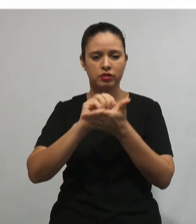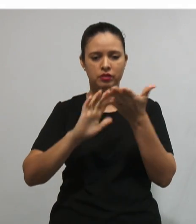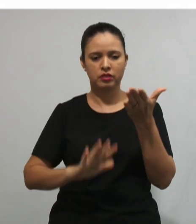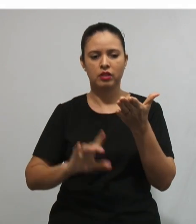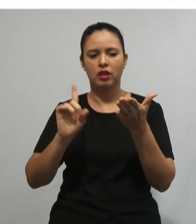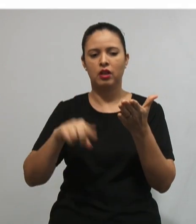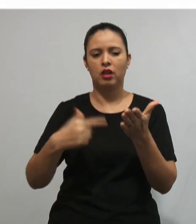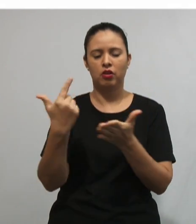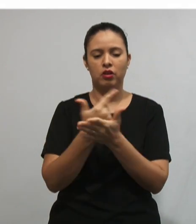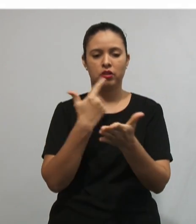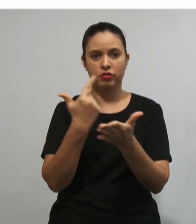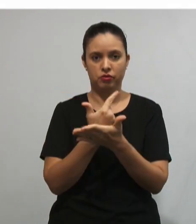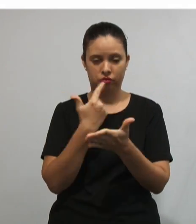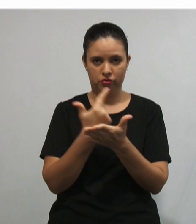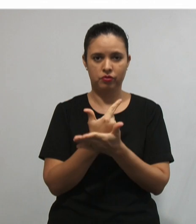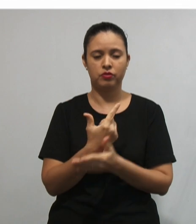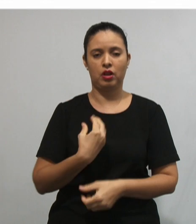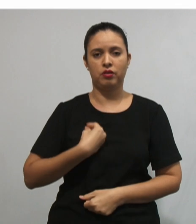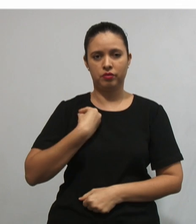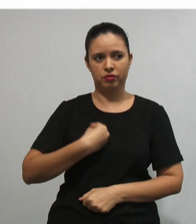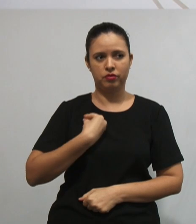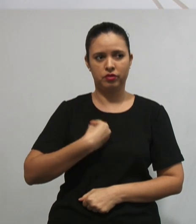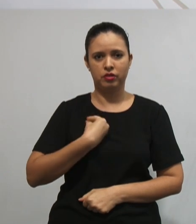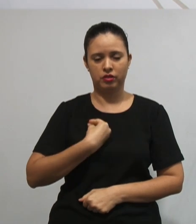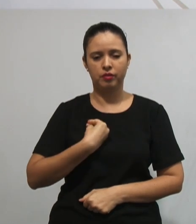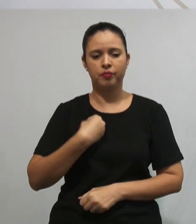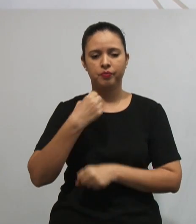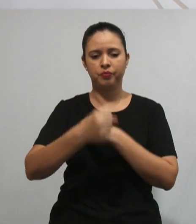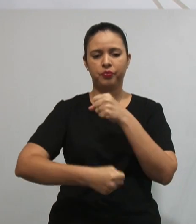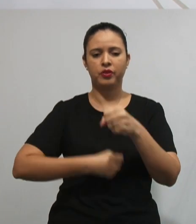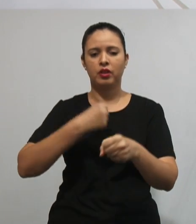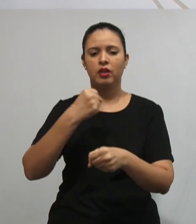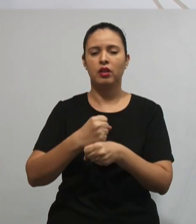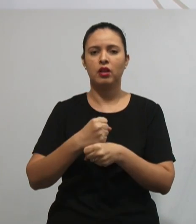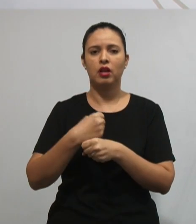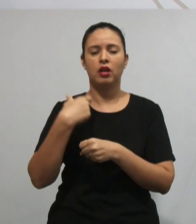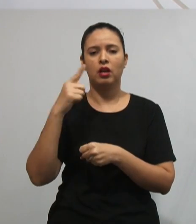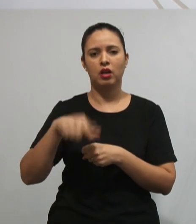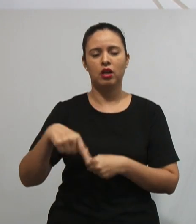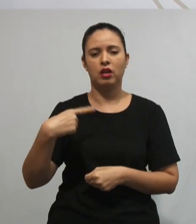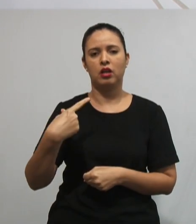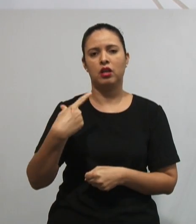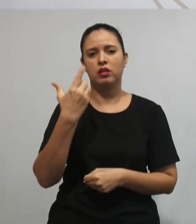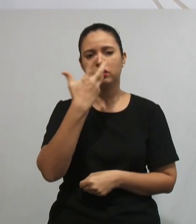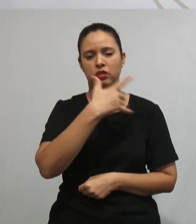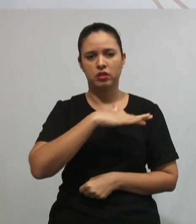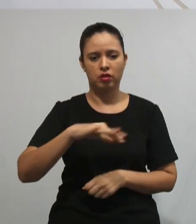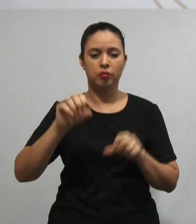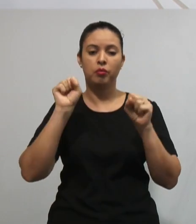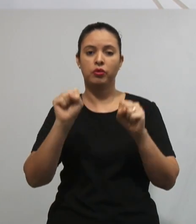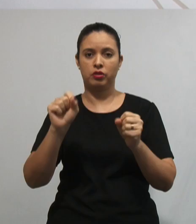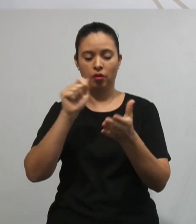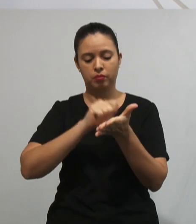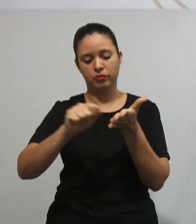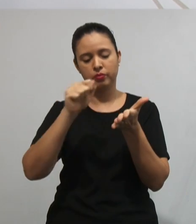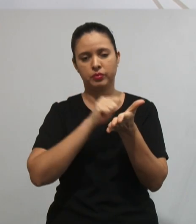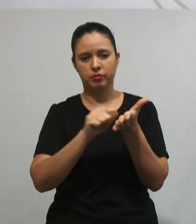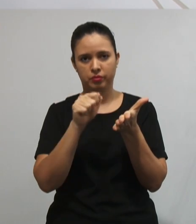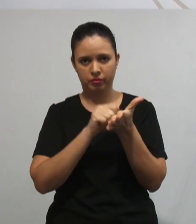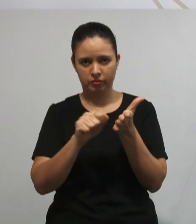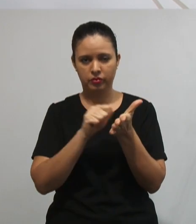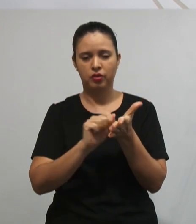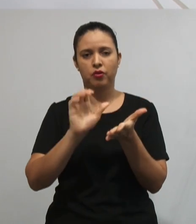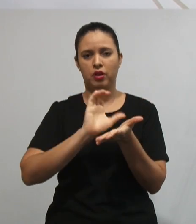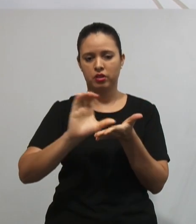O livro da vida. No livro da vida, durante o ano, As crianças, elas podiam escrever, né? Ali naquele